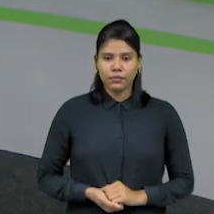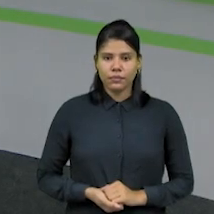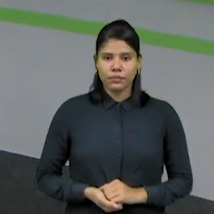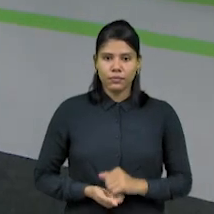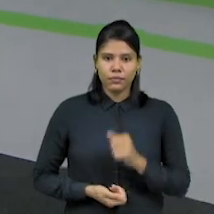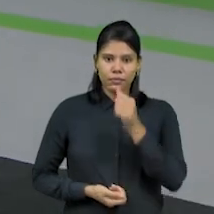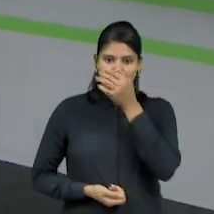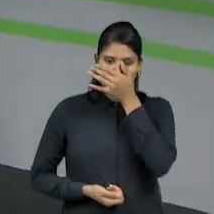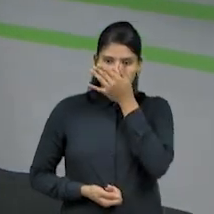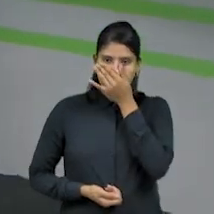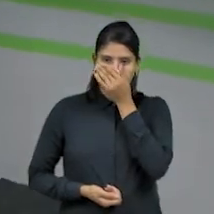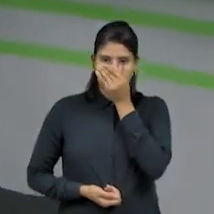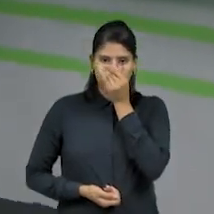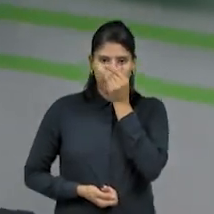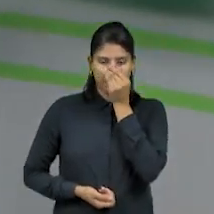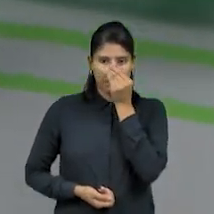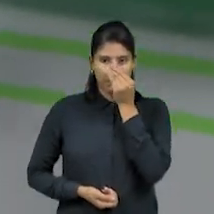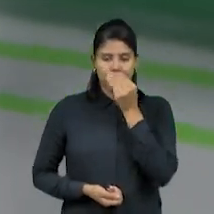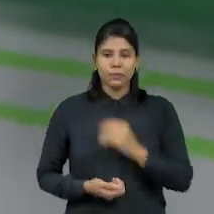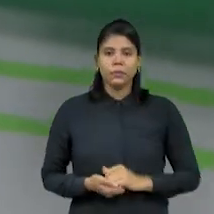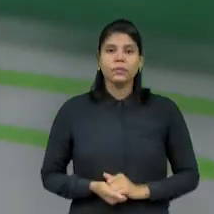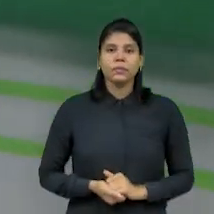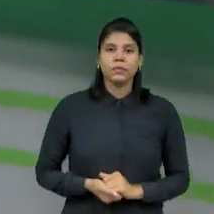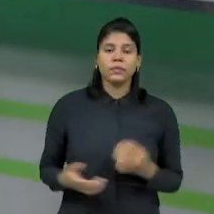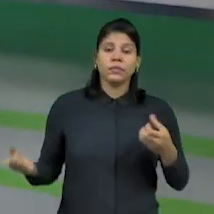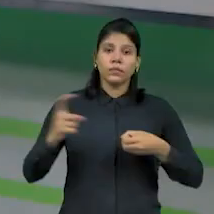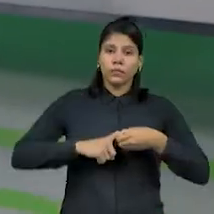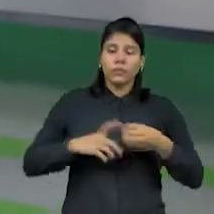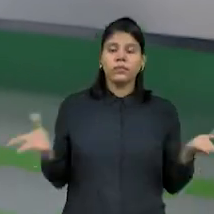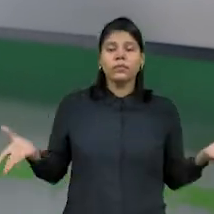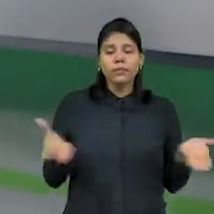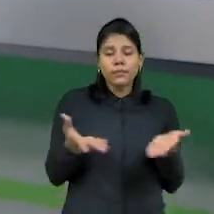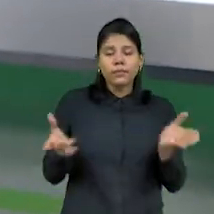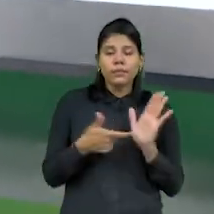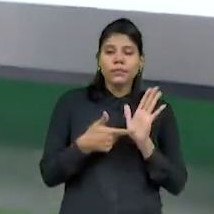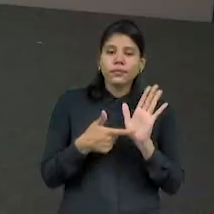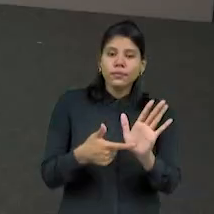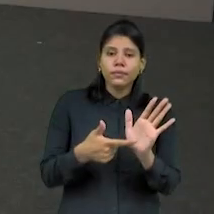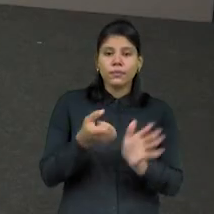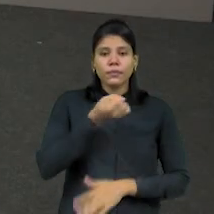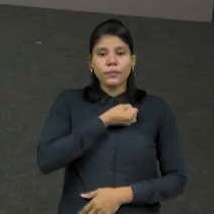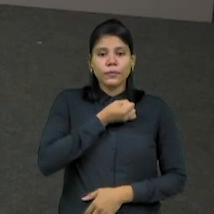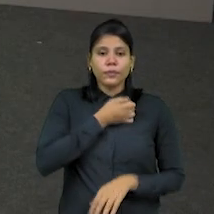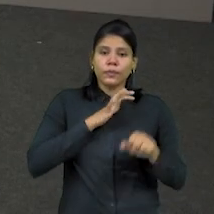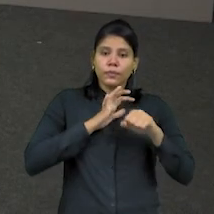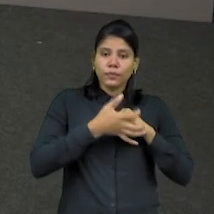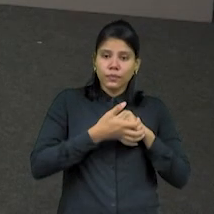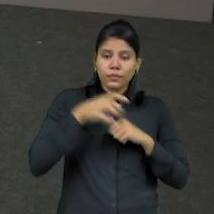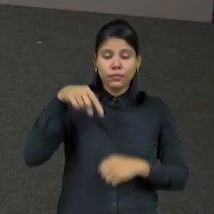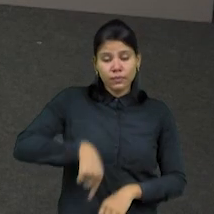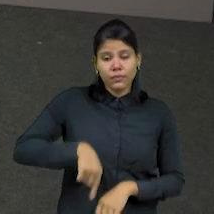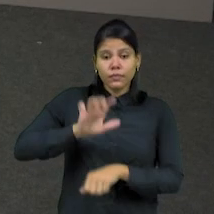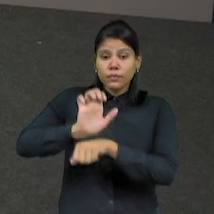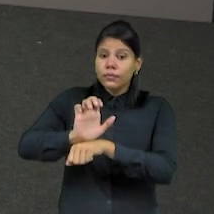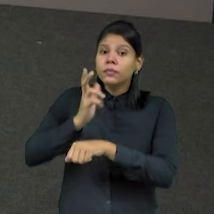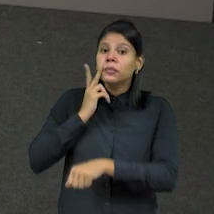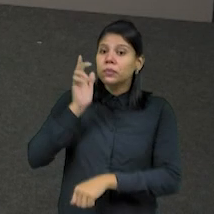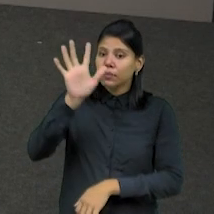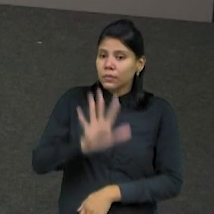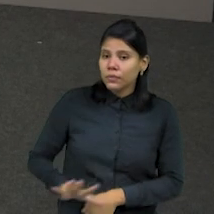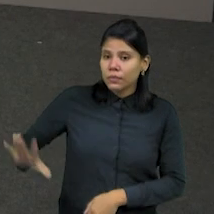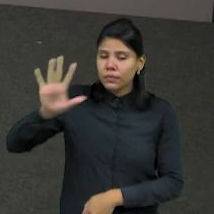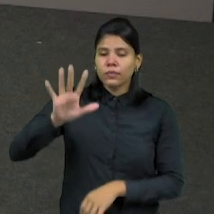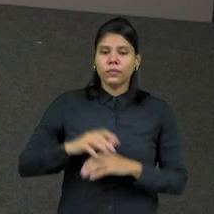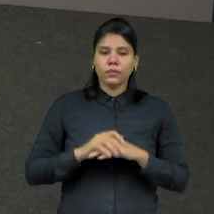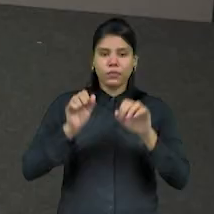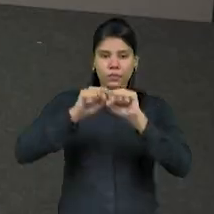Voltamos para mostrar aqui no telão os números atualizados da Covid-19 no Ceará. De acordo com dados do sistema